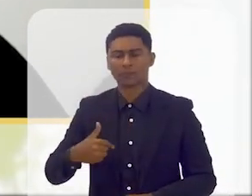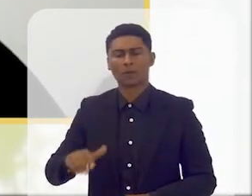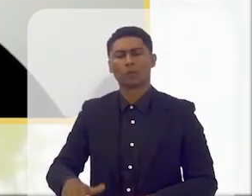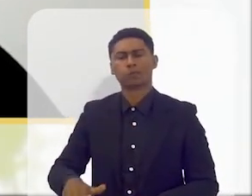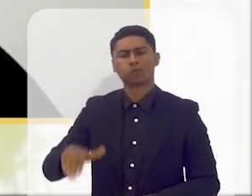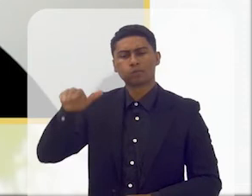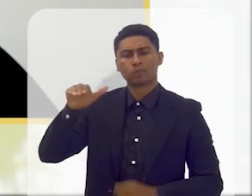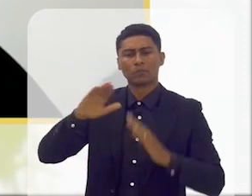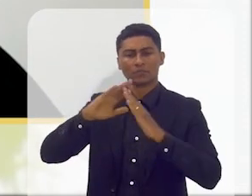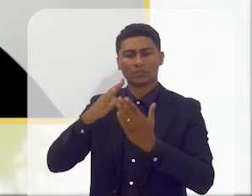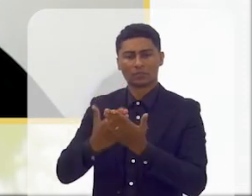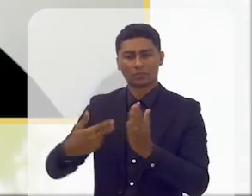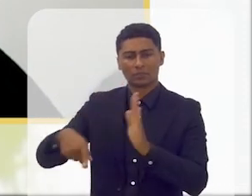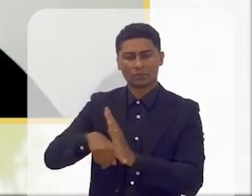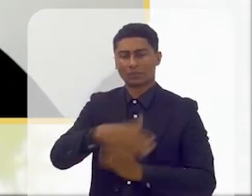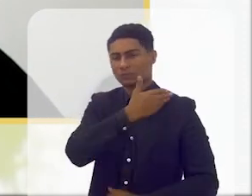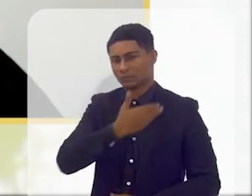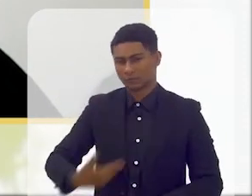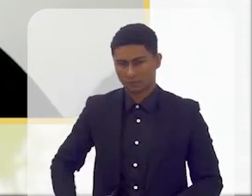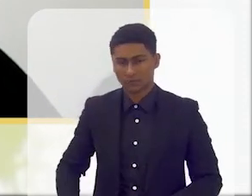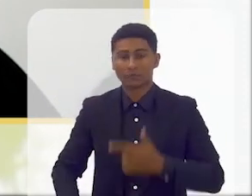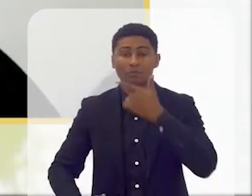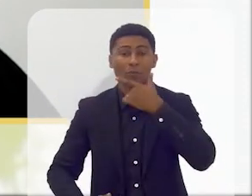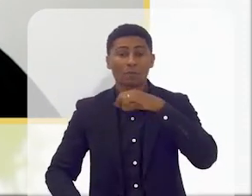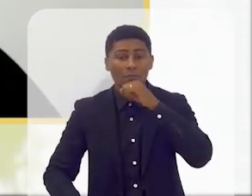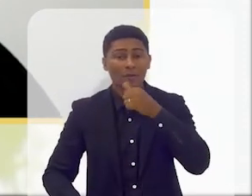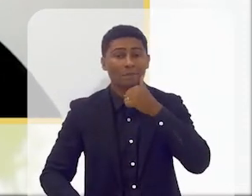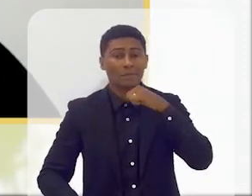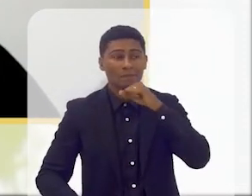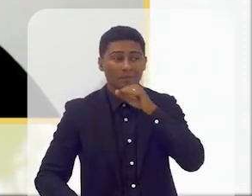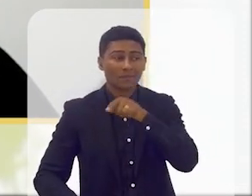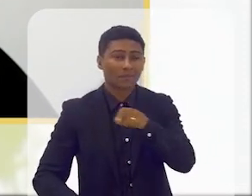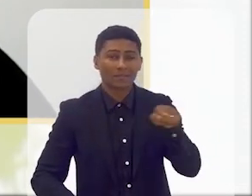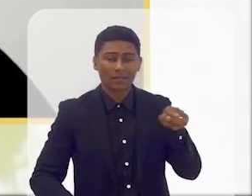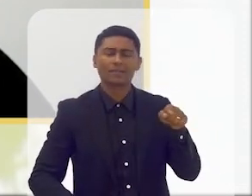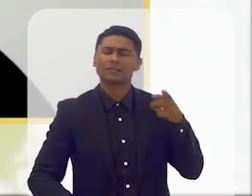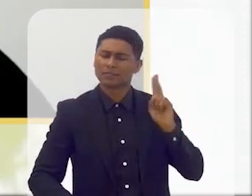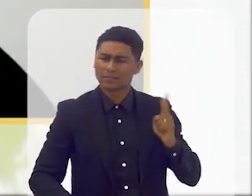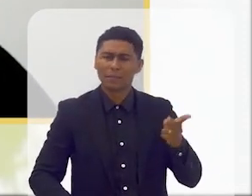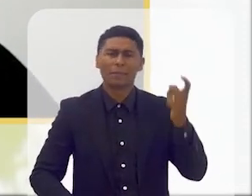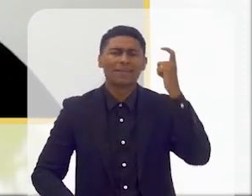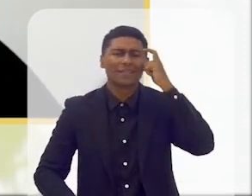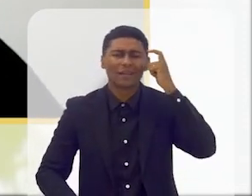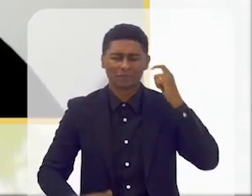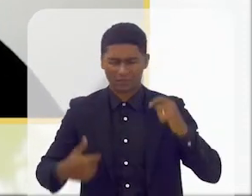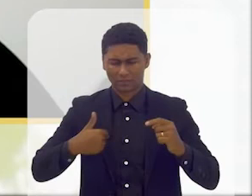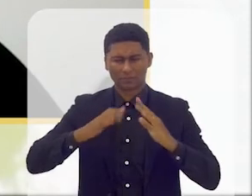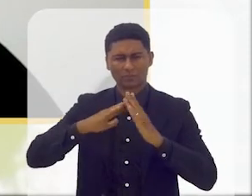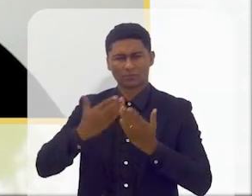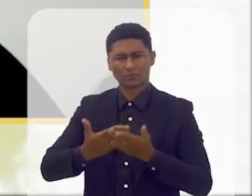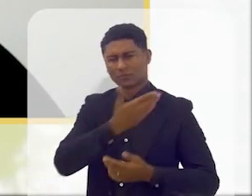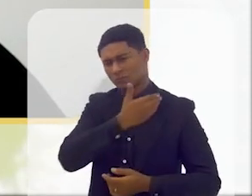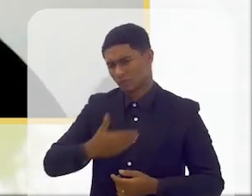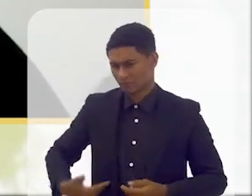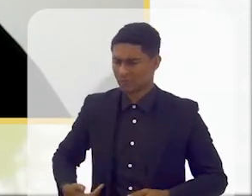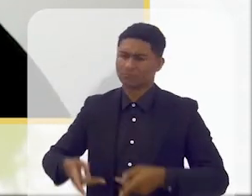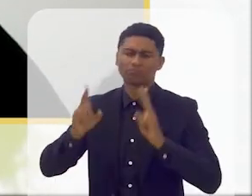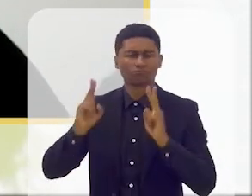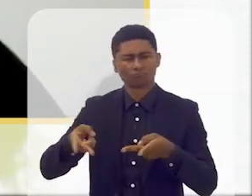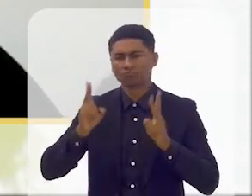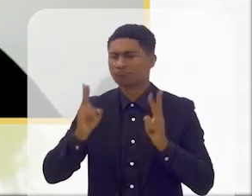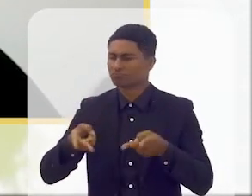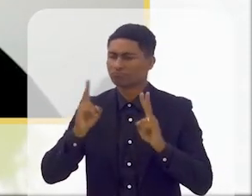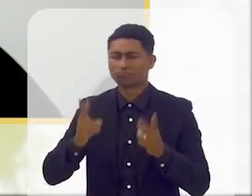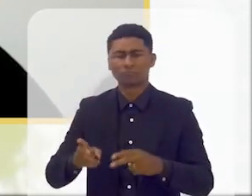cresci na escola pública os meus pais sempre achavam que eu devia andar na escola pública e na escola pública na minha